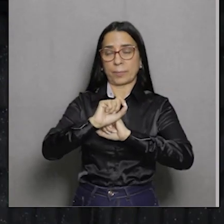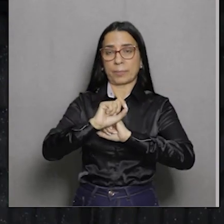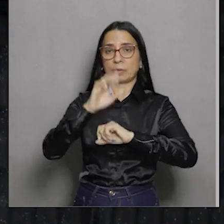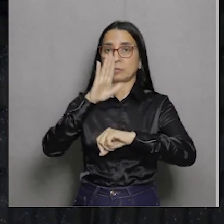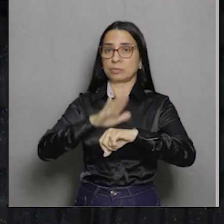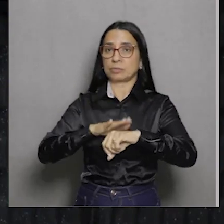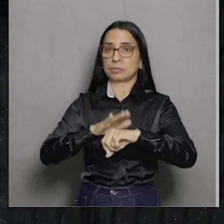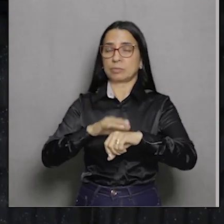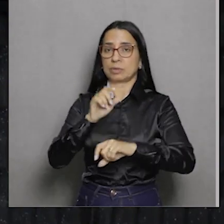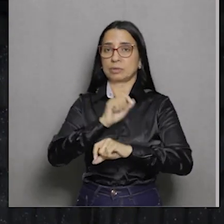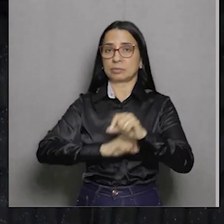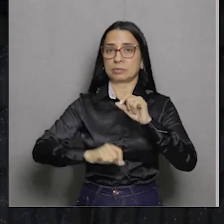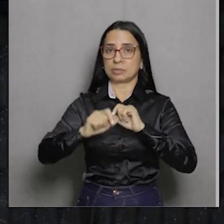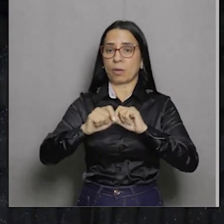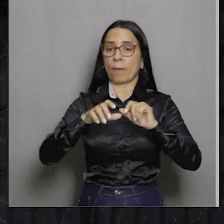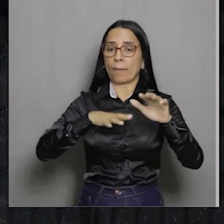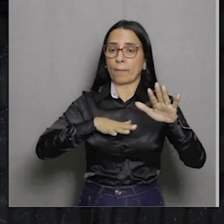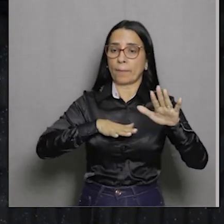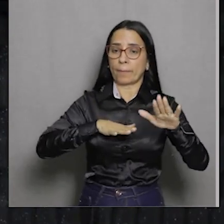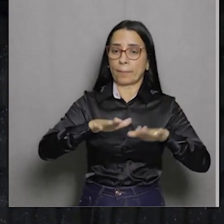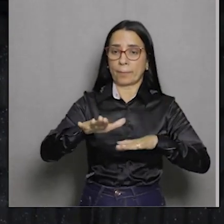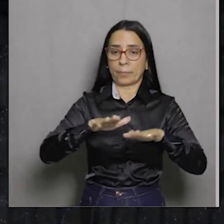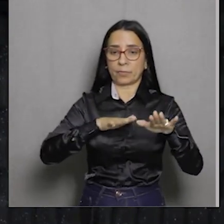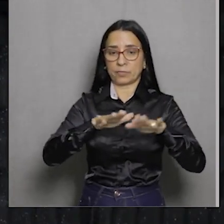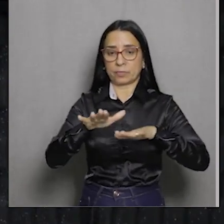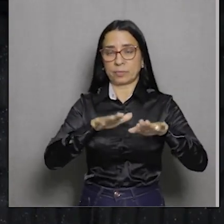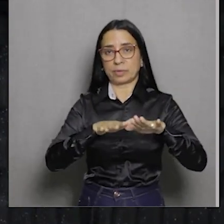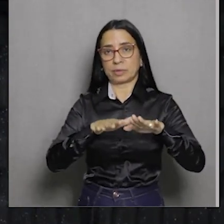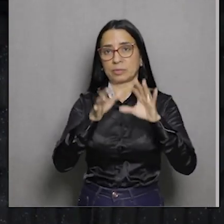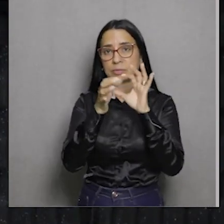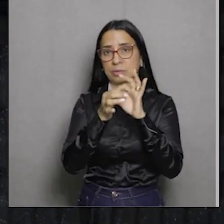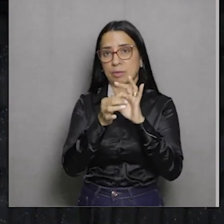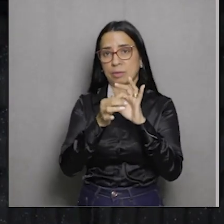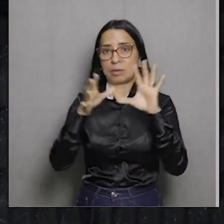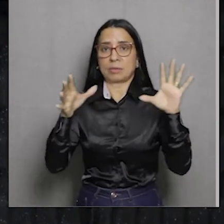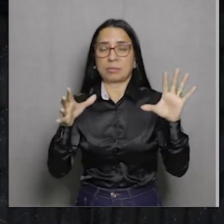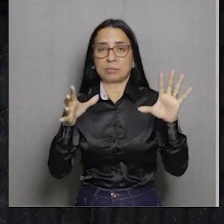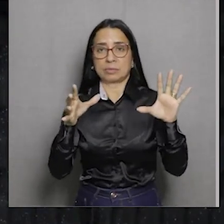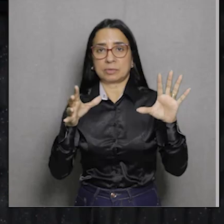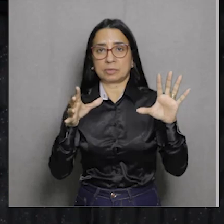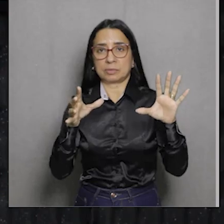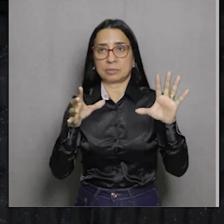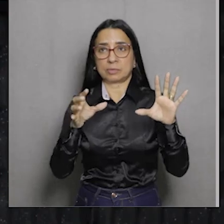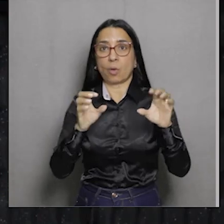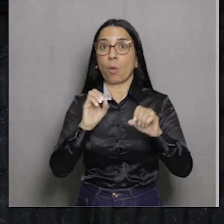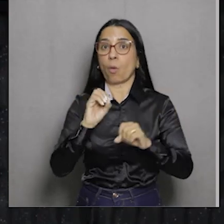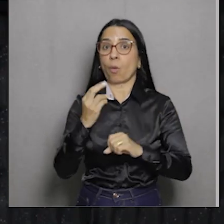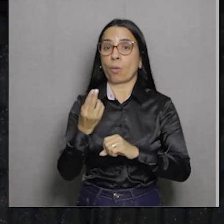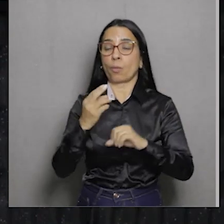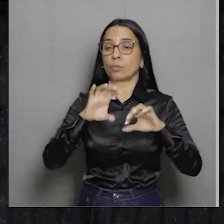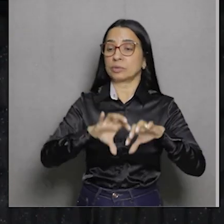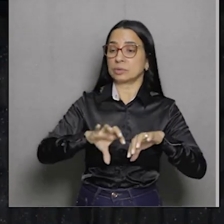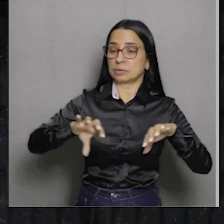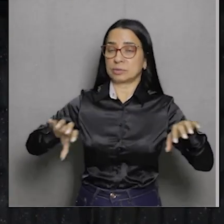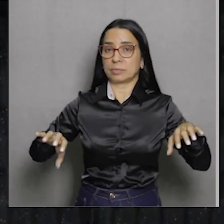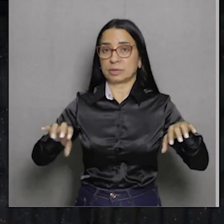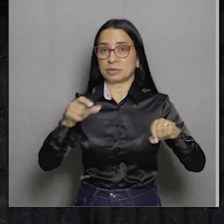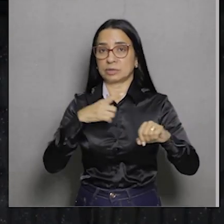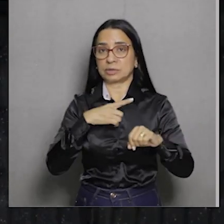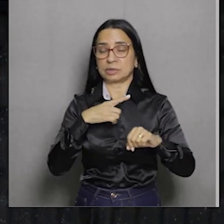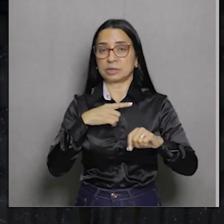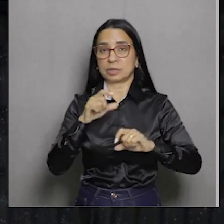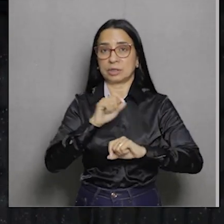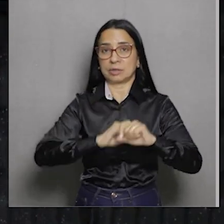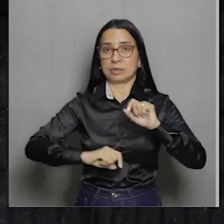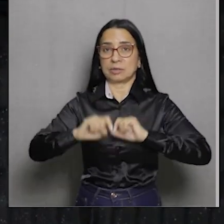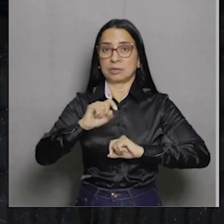chamados movimentos emancipacionistas ou separatistas que houve ali